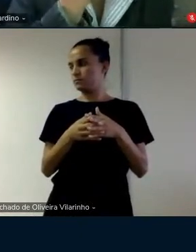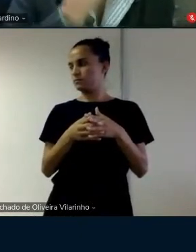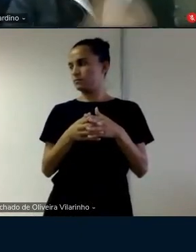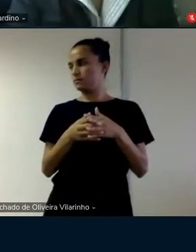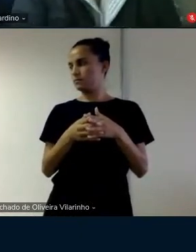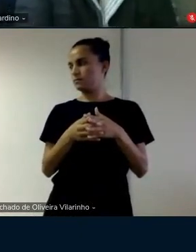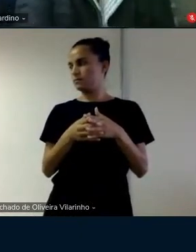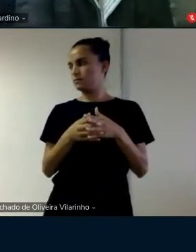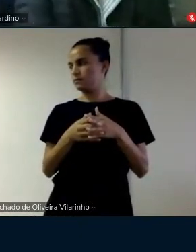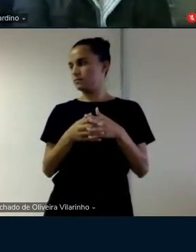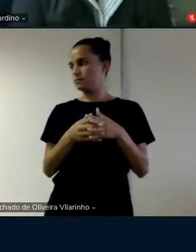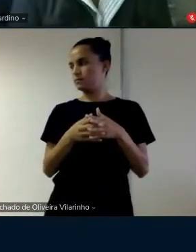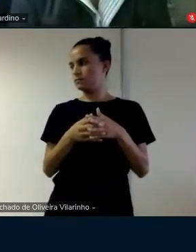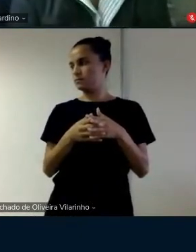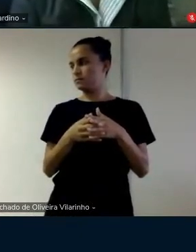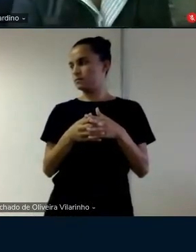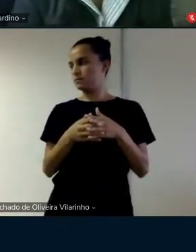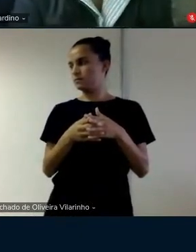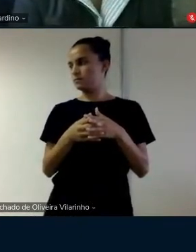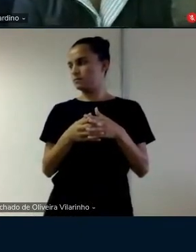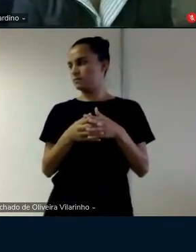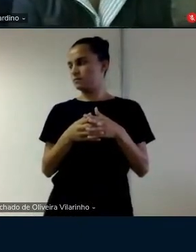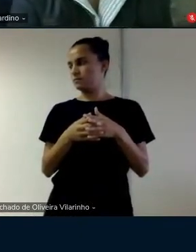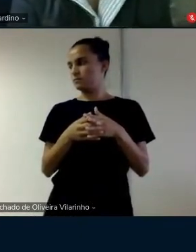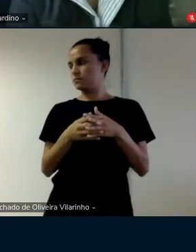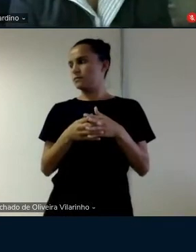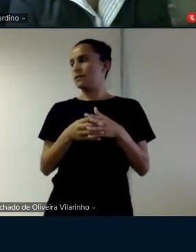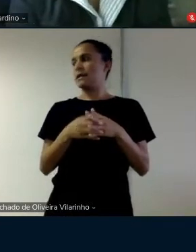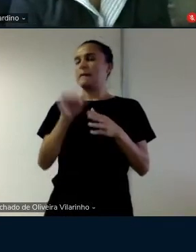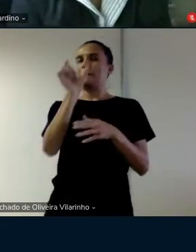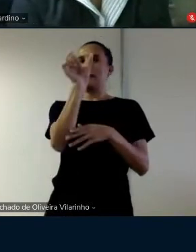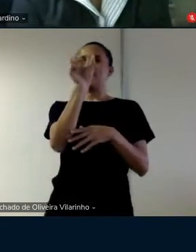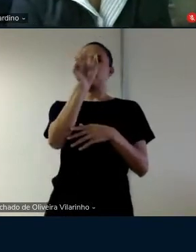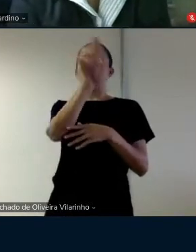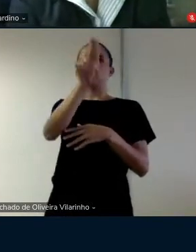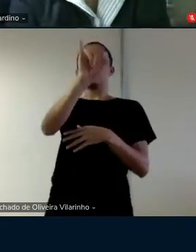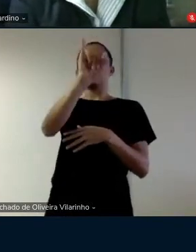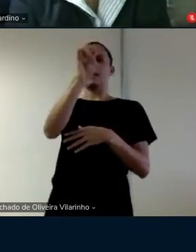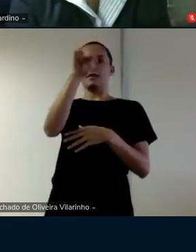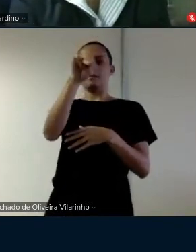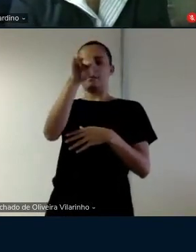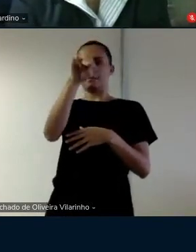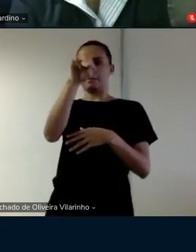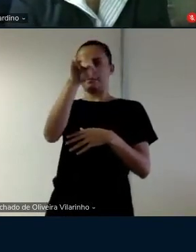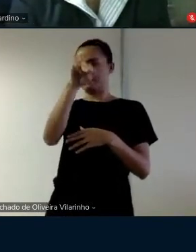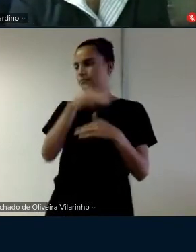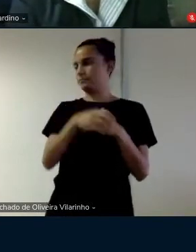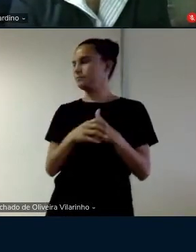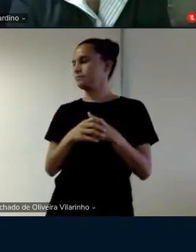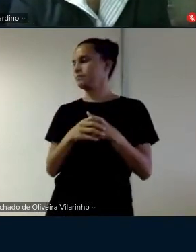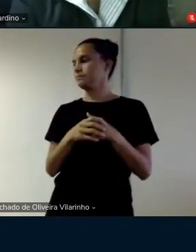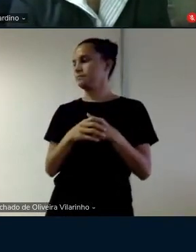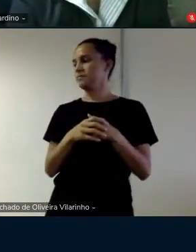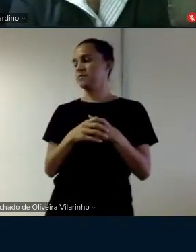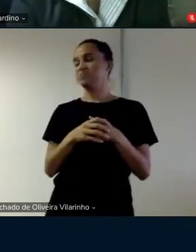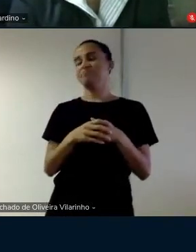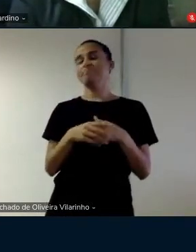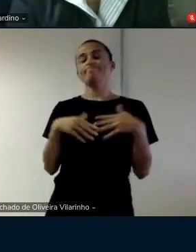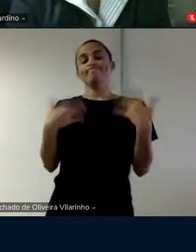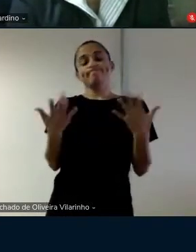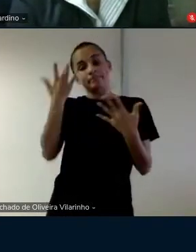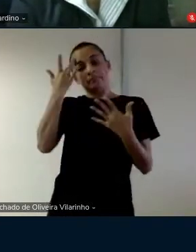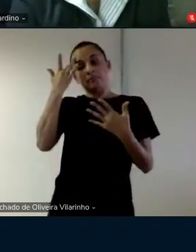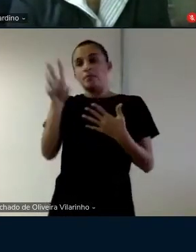deixa ver se tivesse terminado aí palavras com é sempre ficar assim eu não sei se